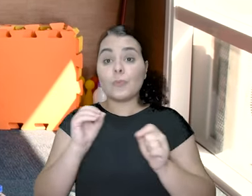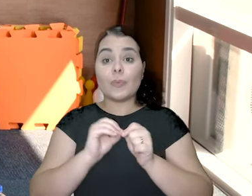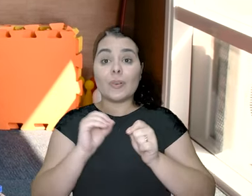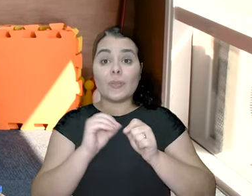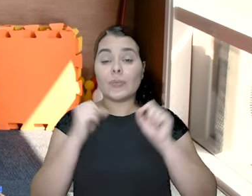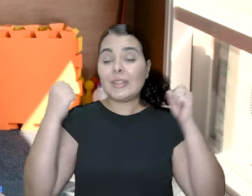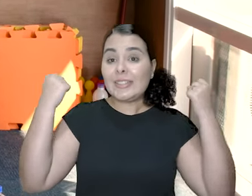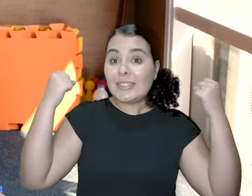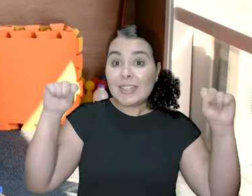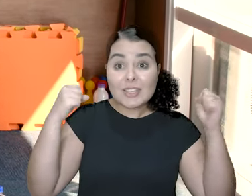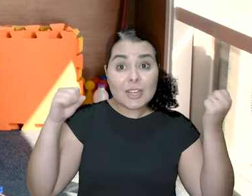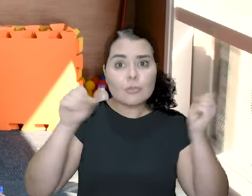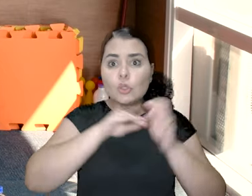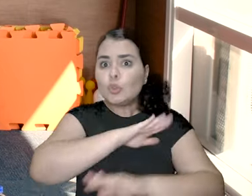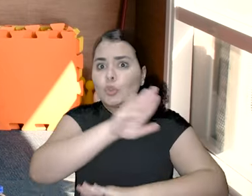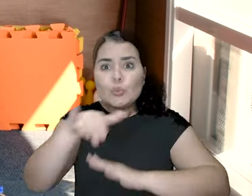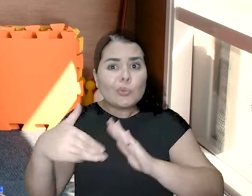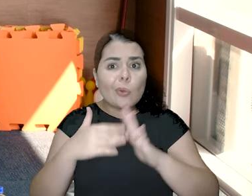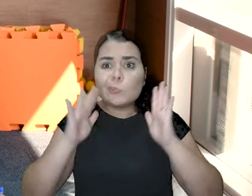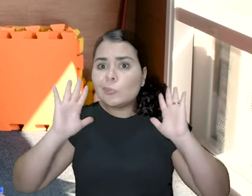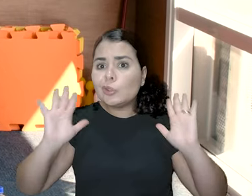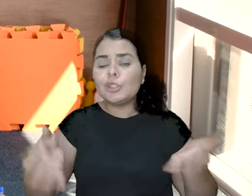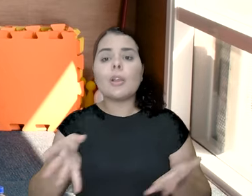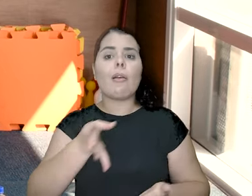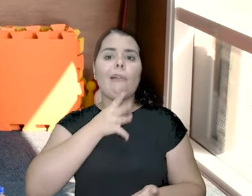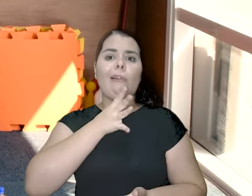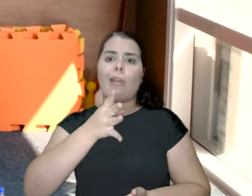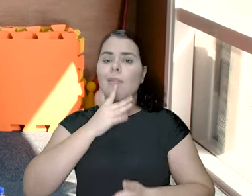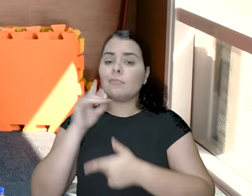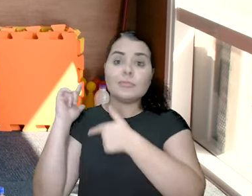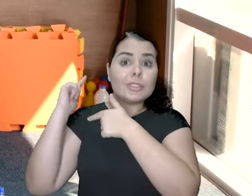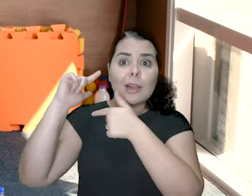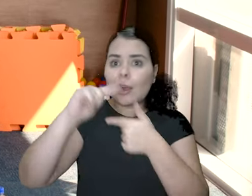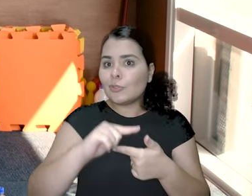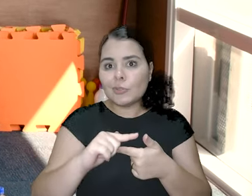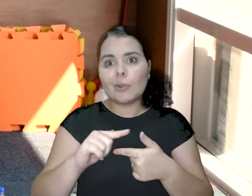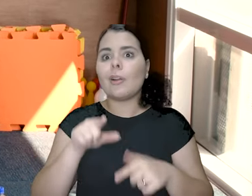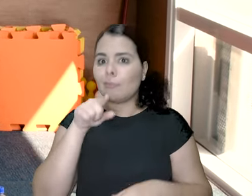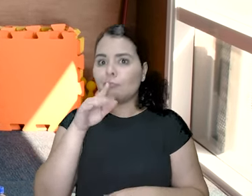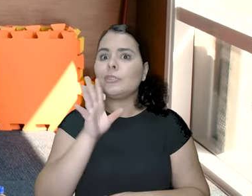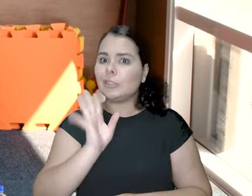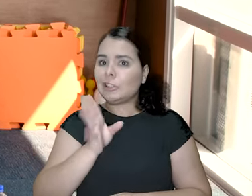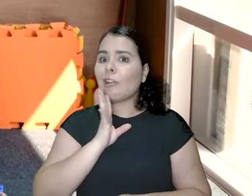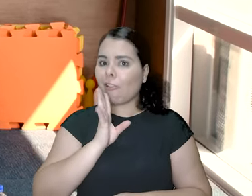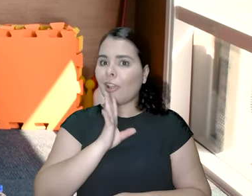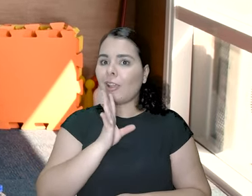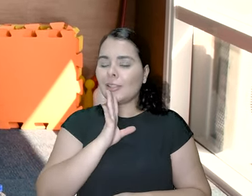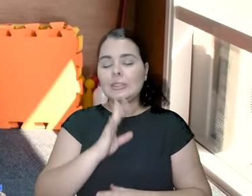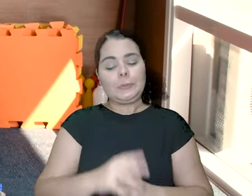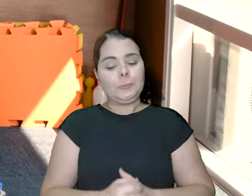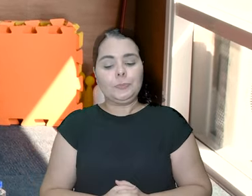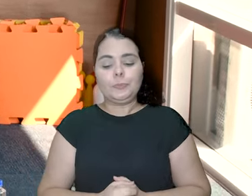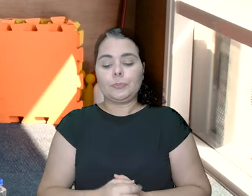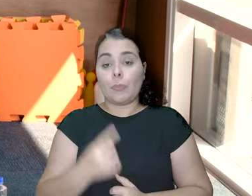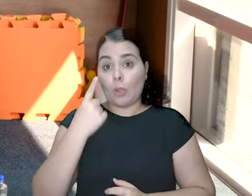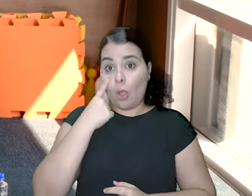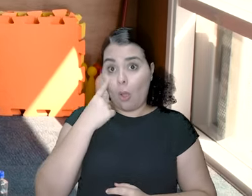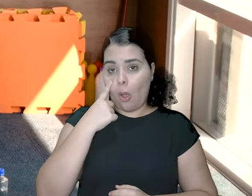A gente vai começar com um exercício que todo mundo sabe fazer. É o clássico, que é o polichinelo.